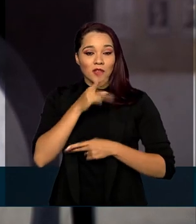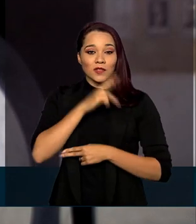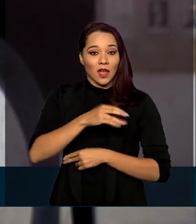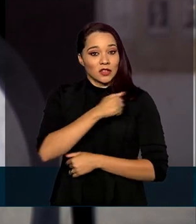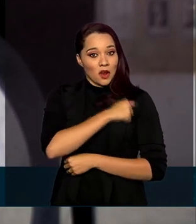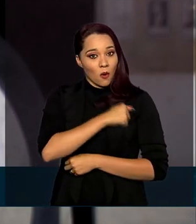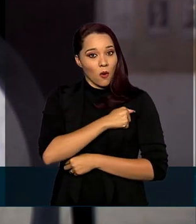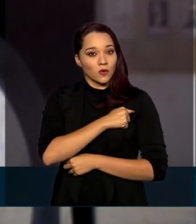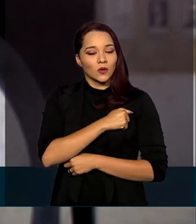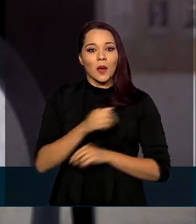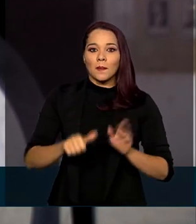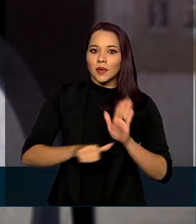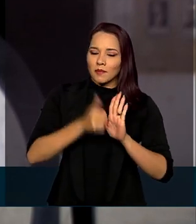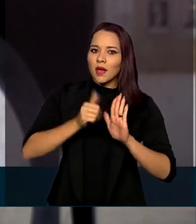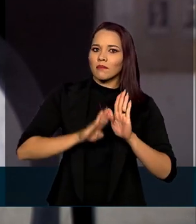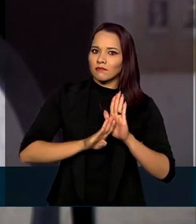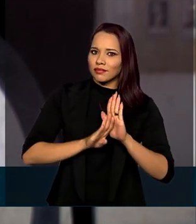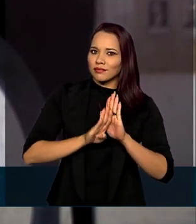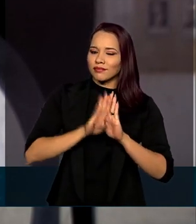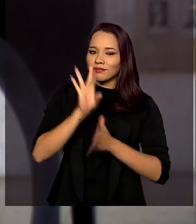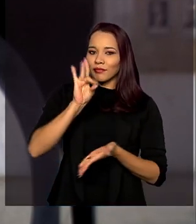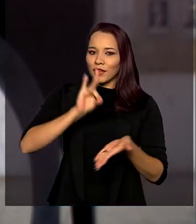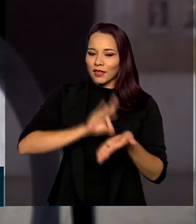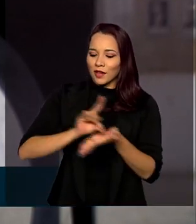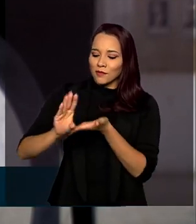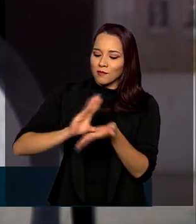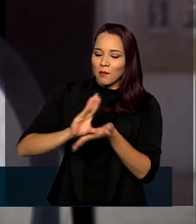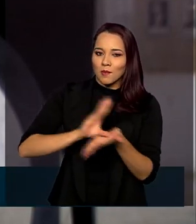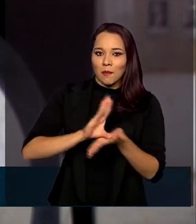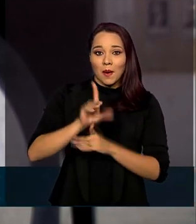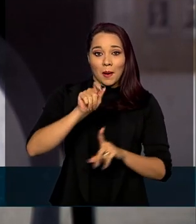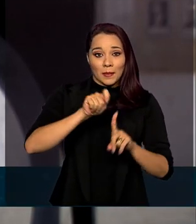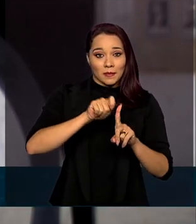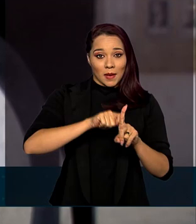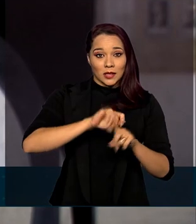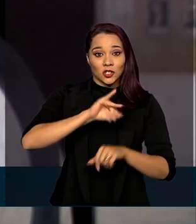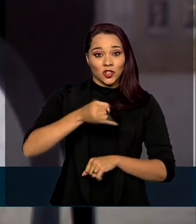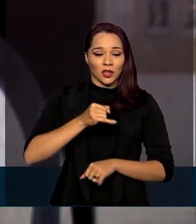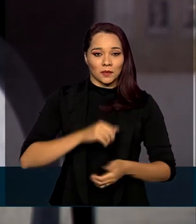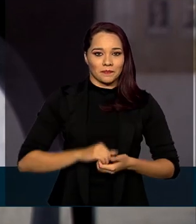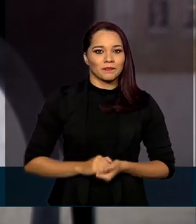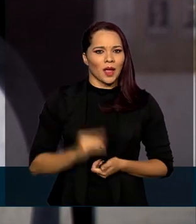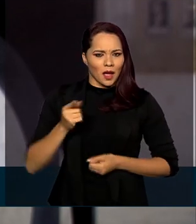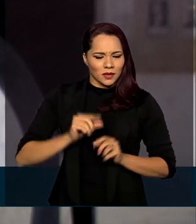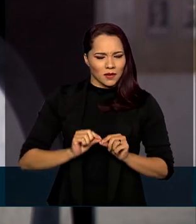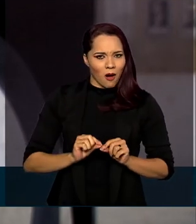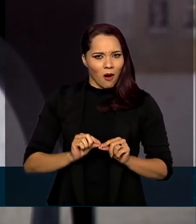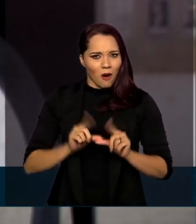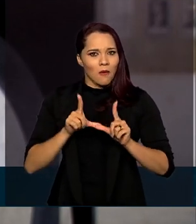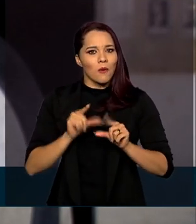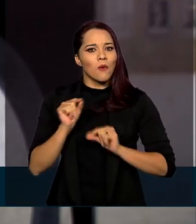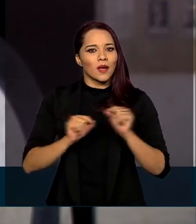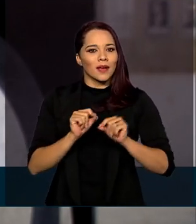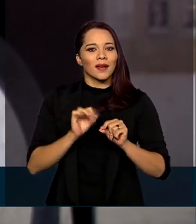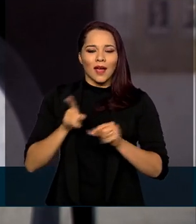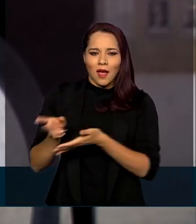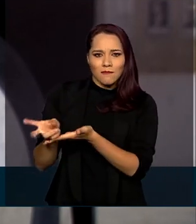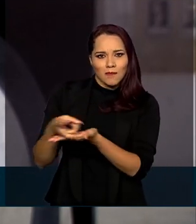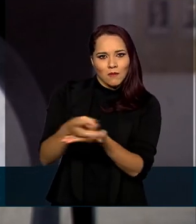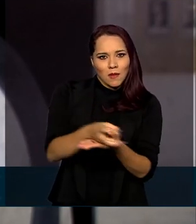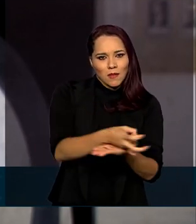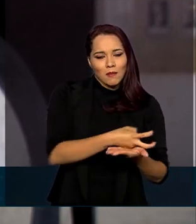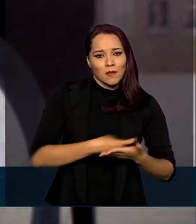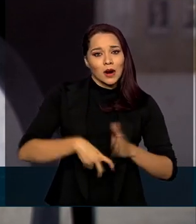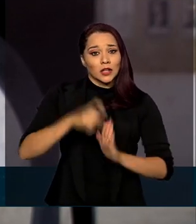representa o primeiro crescimento real da arrecadação desde janeiro. Esse aumento está relacionado com o recolhimento de